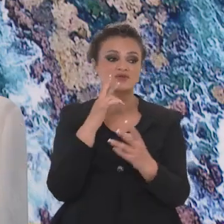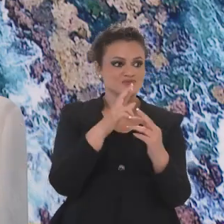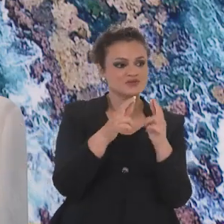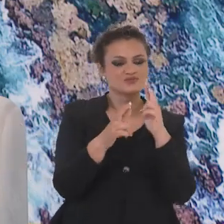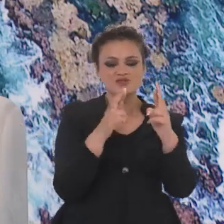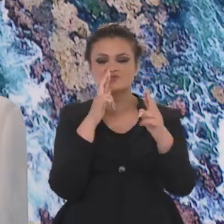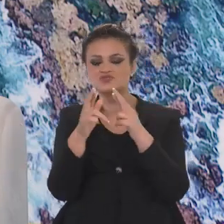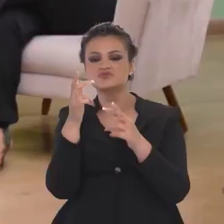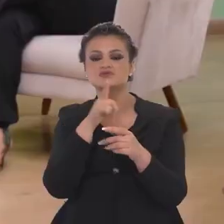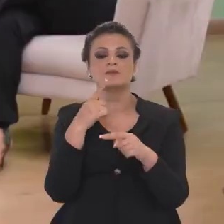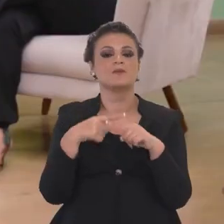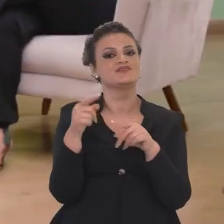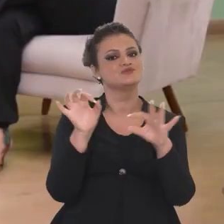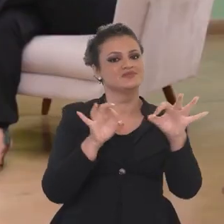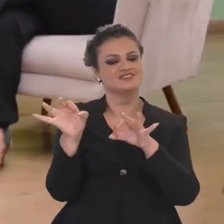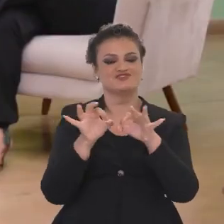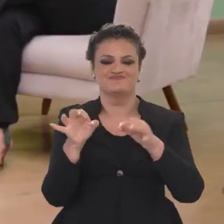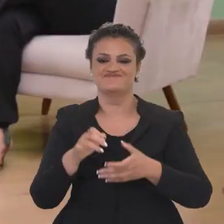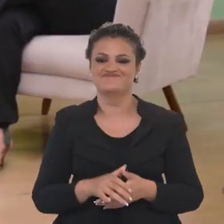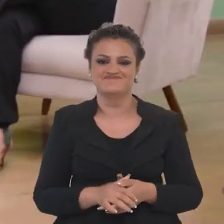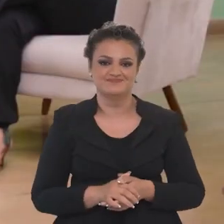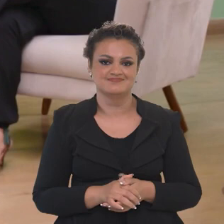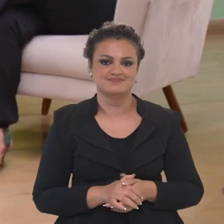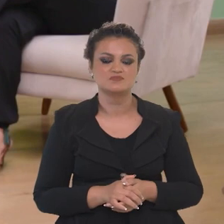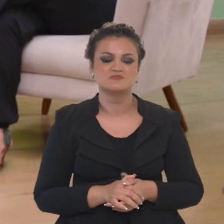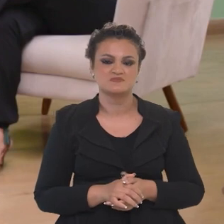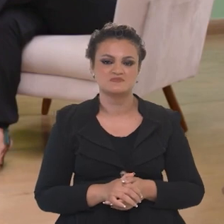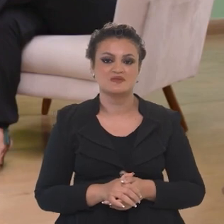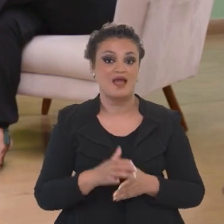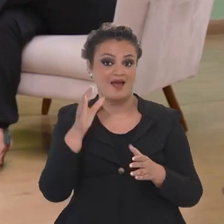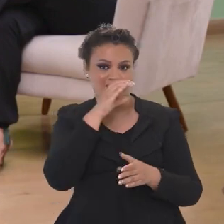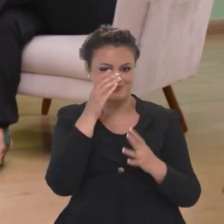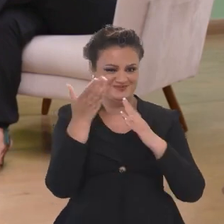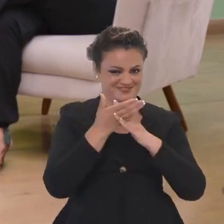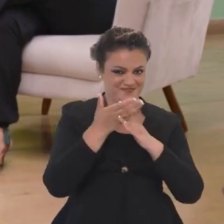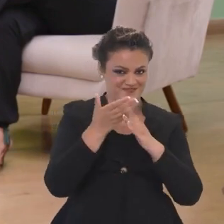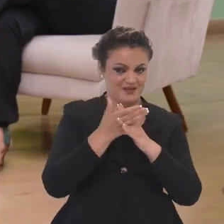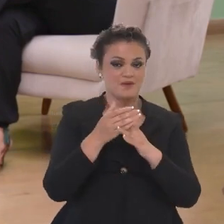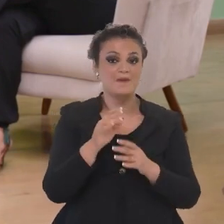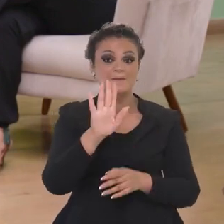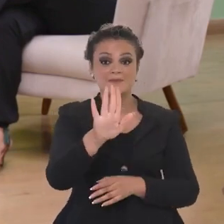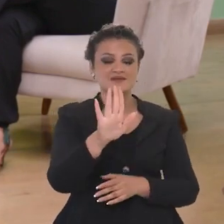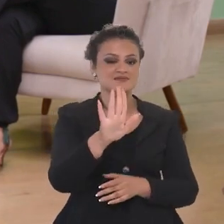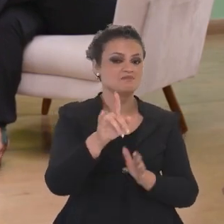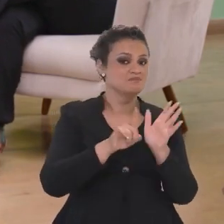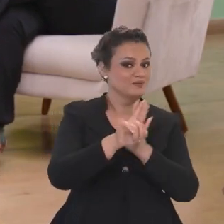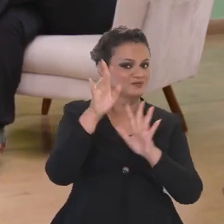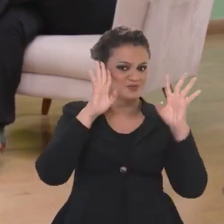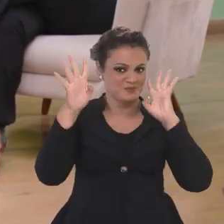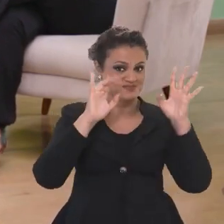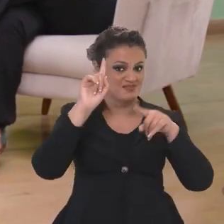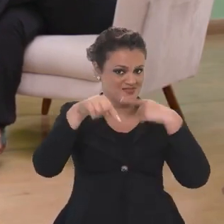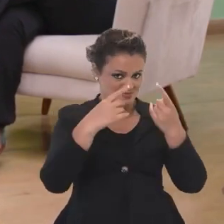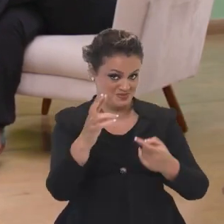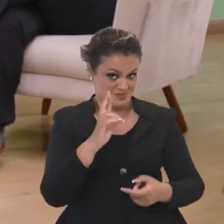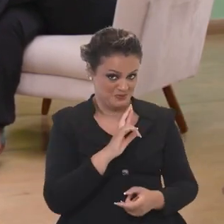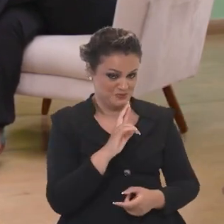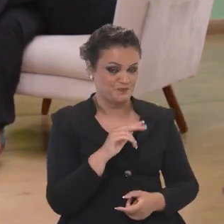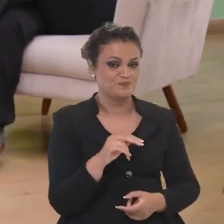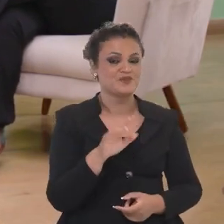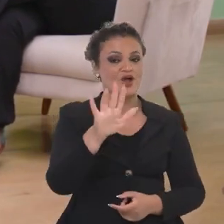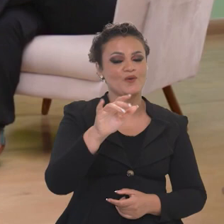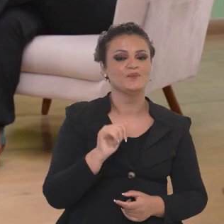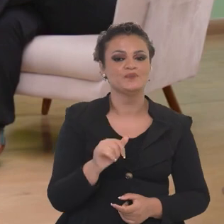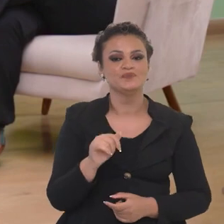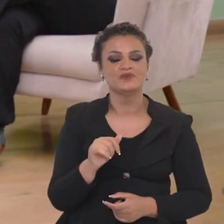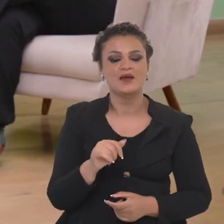esse resultado aparecendo a partir de planejamento e de ação profissional. Presidente, a vai para um rápido intervalo. Eu já queria deixar uma pergunta para o senhor responder